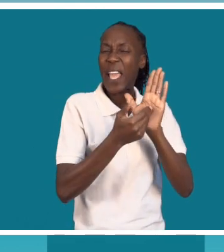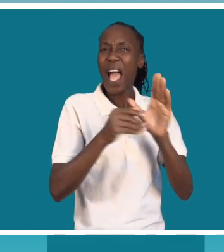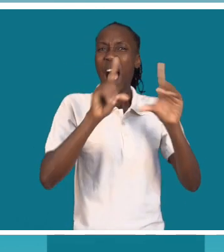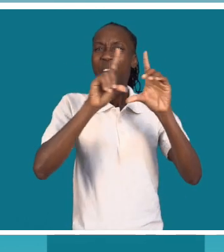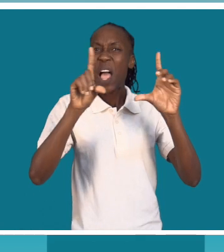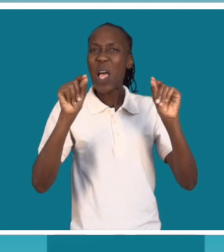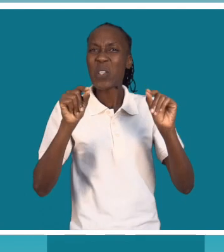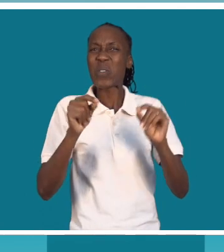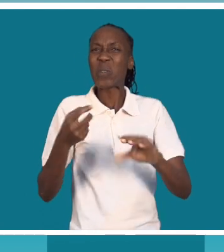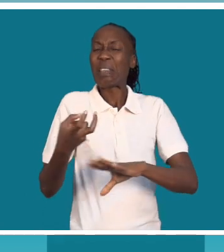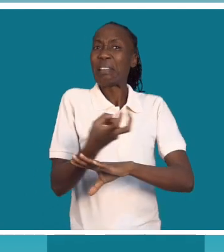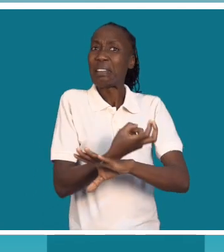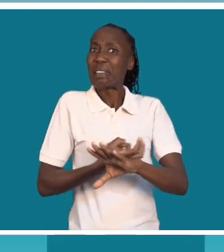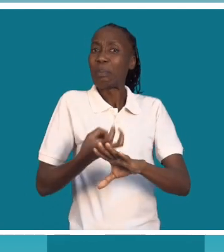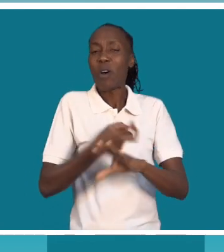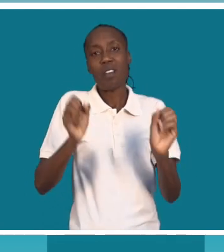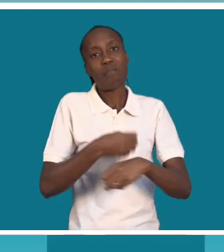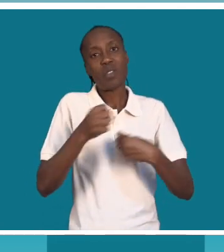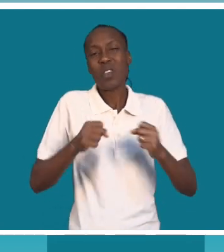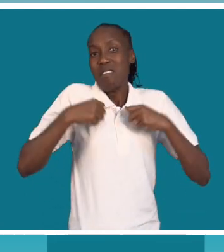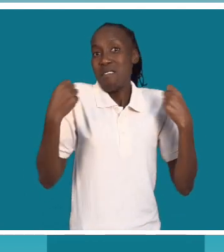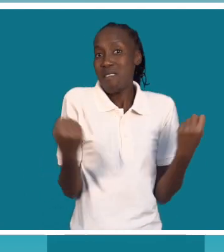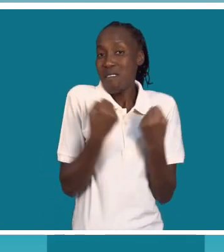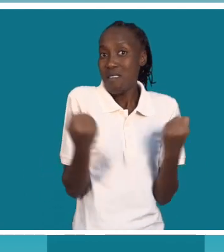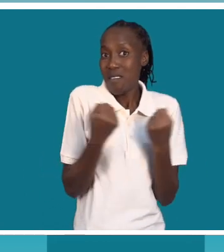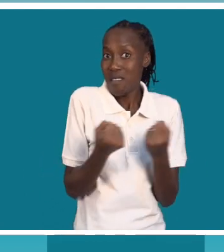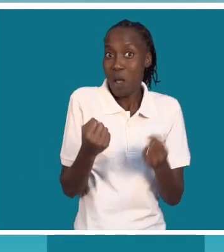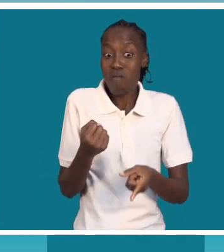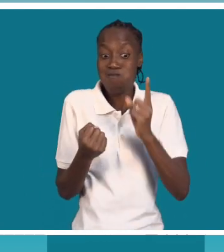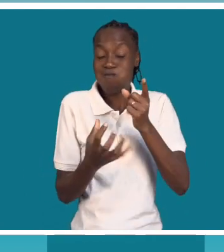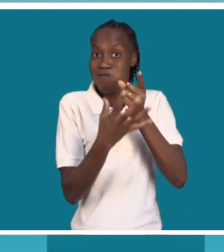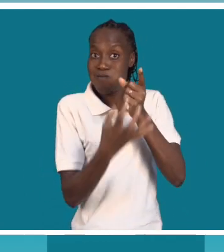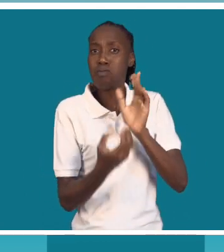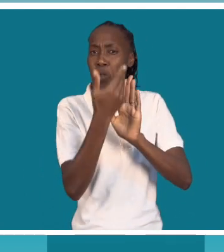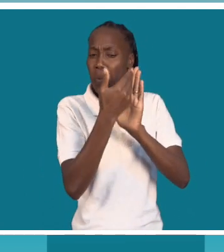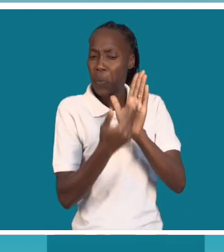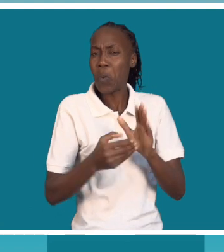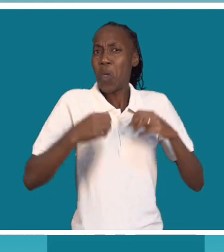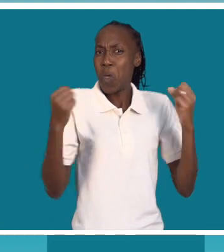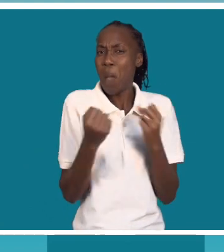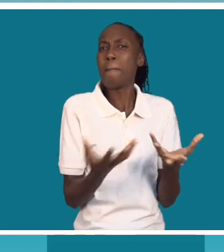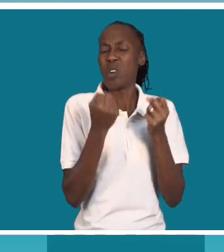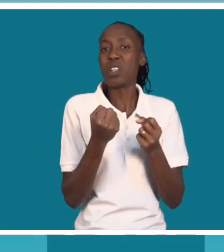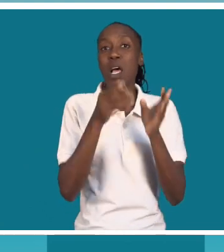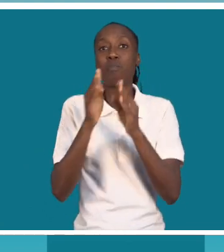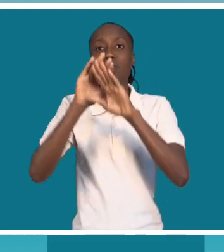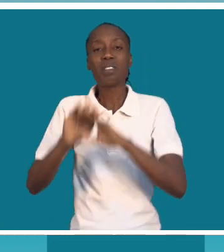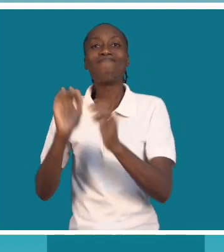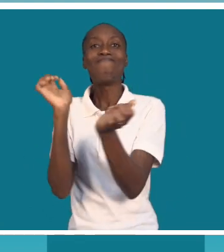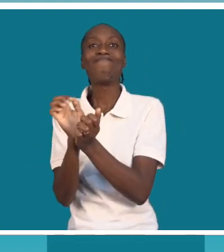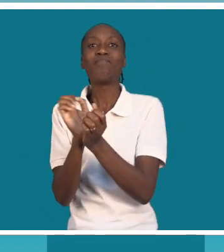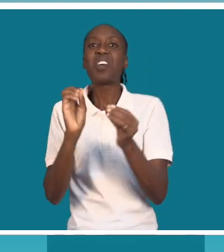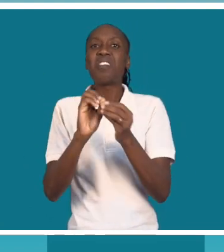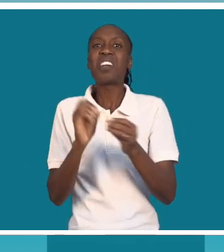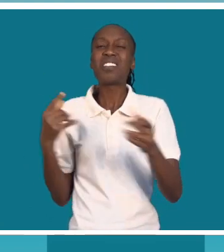que podem fazer em frações de segundo, mas a pessoa fica muito tempo na cadeia, não é levada para o hospital. Nós, como associação, repudiamos